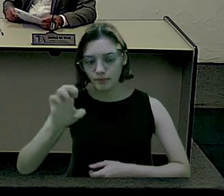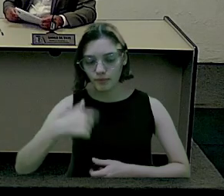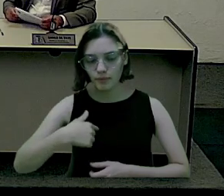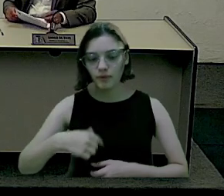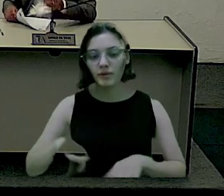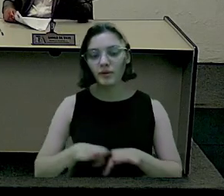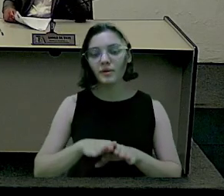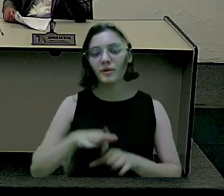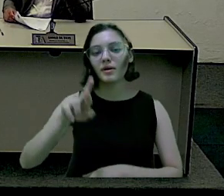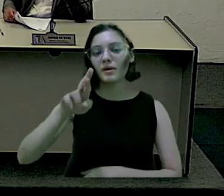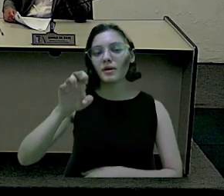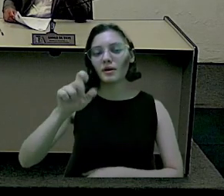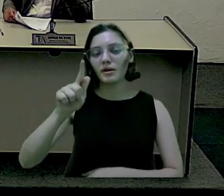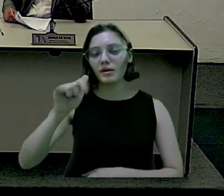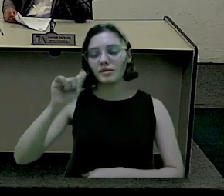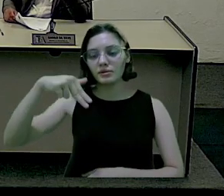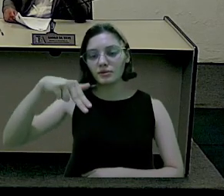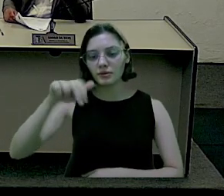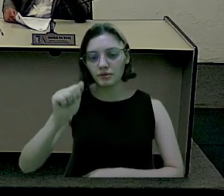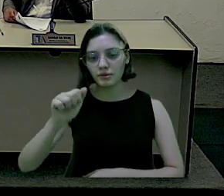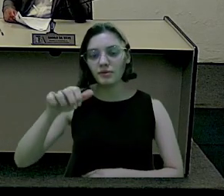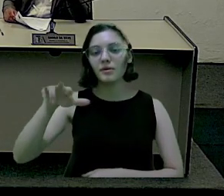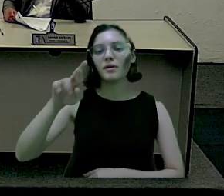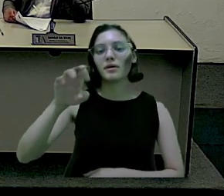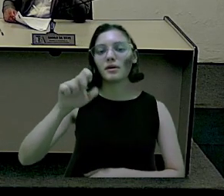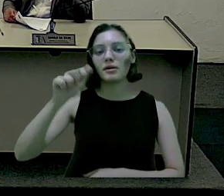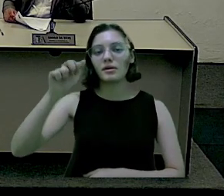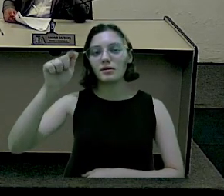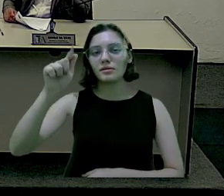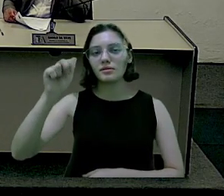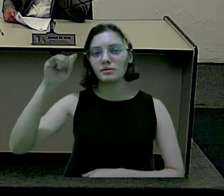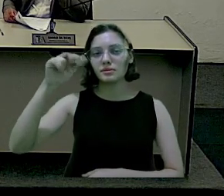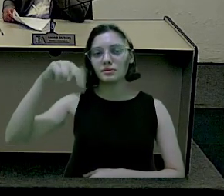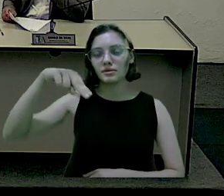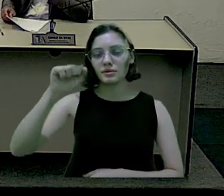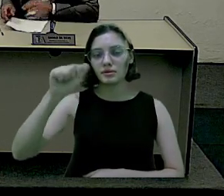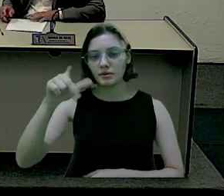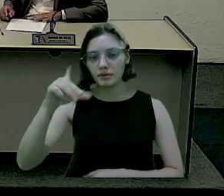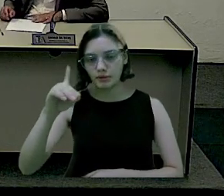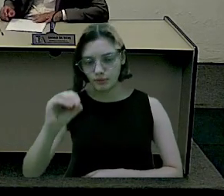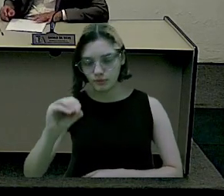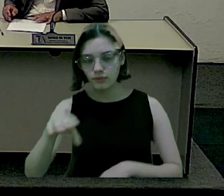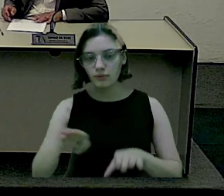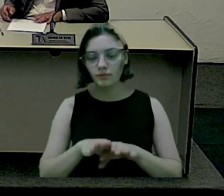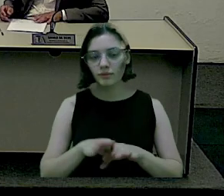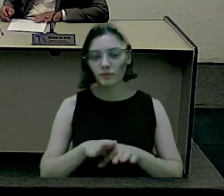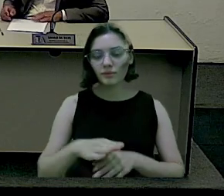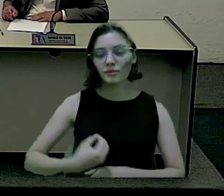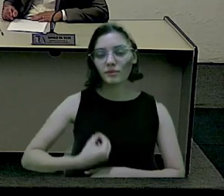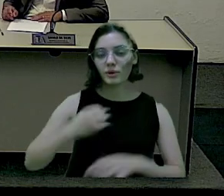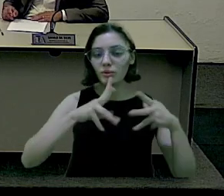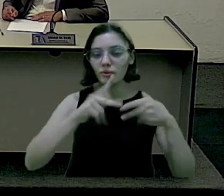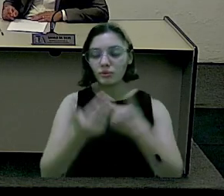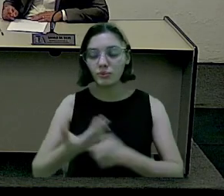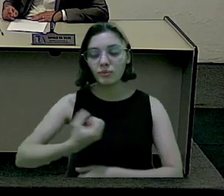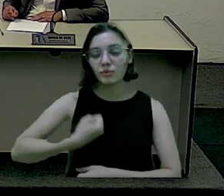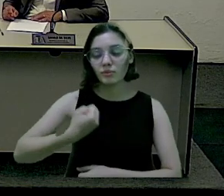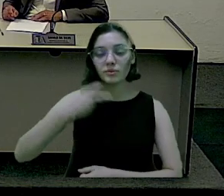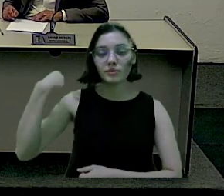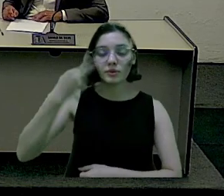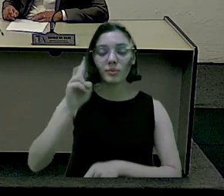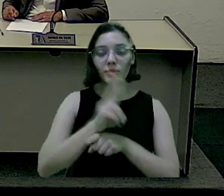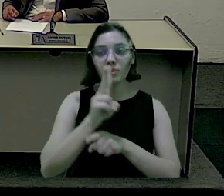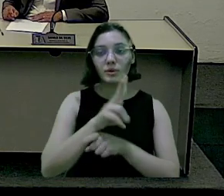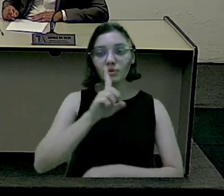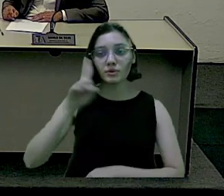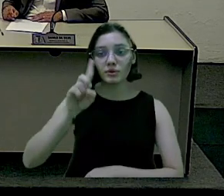Presente. Regina Maria da Costa Barros Vieira. Presente. Reginaldo Bueno. Roberto Monberg Vieira. Presente. Havendo um número